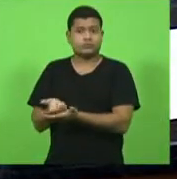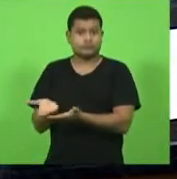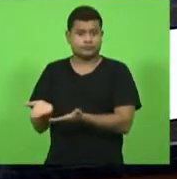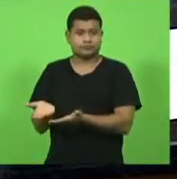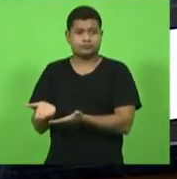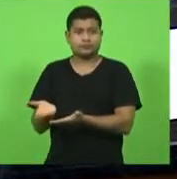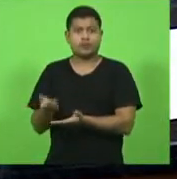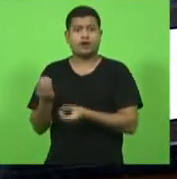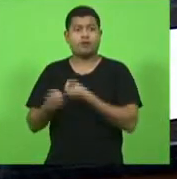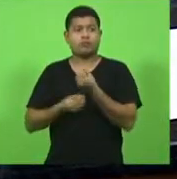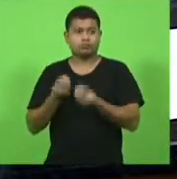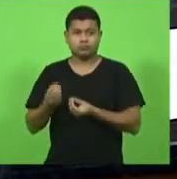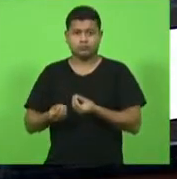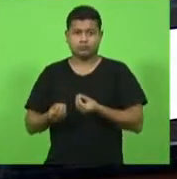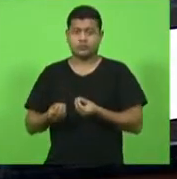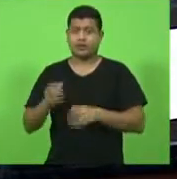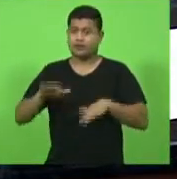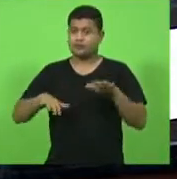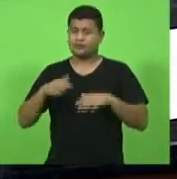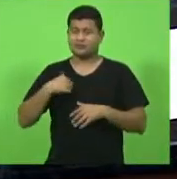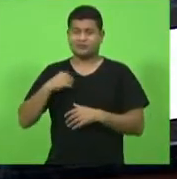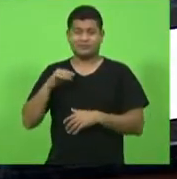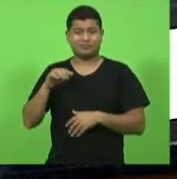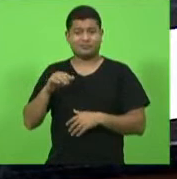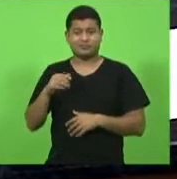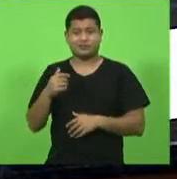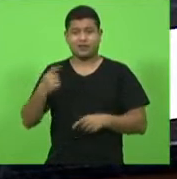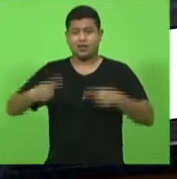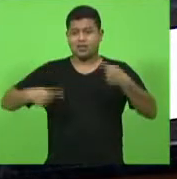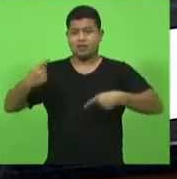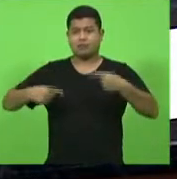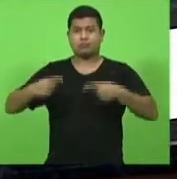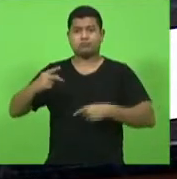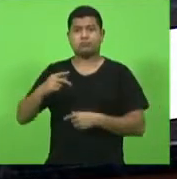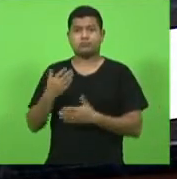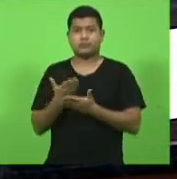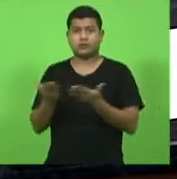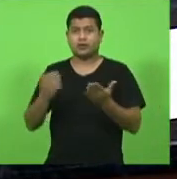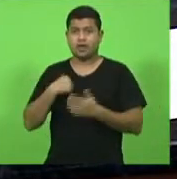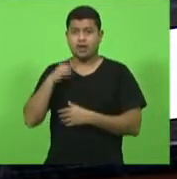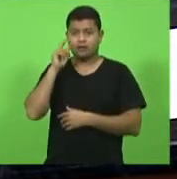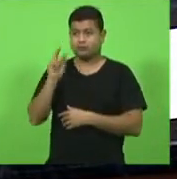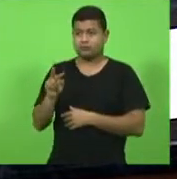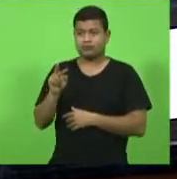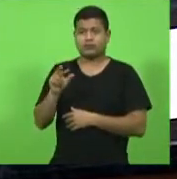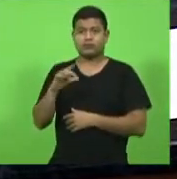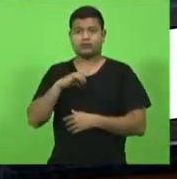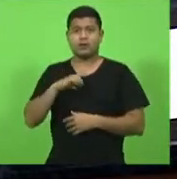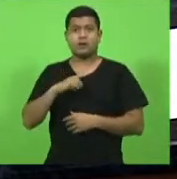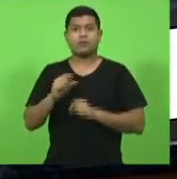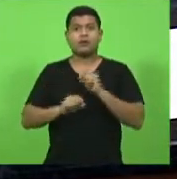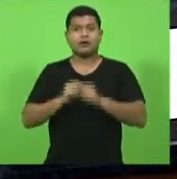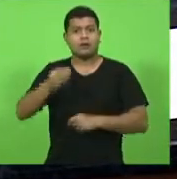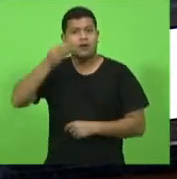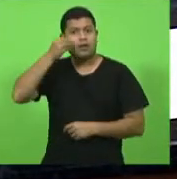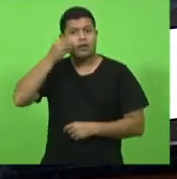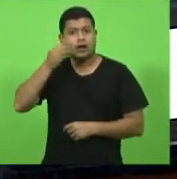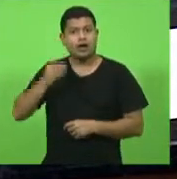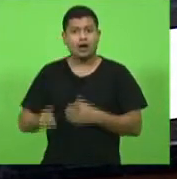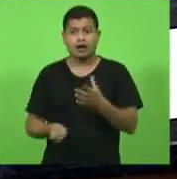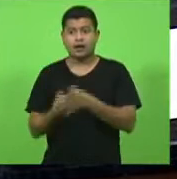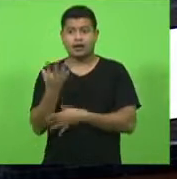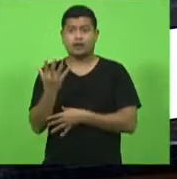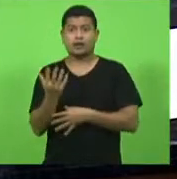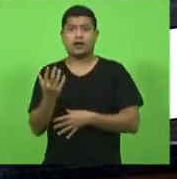só que muitas vezes infelizmente no debate público eu vejo que existe uma tentativa de criar algum tipo